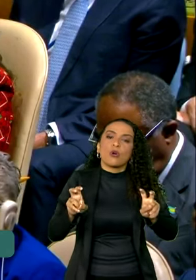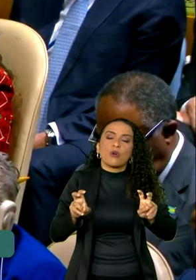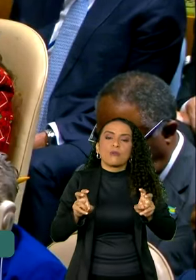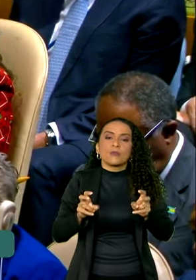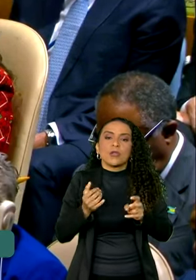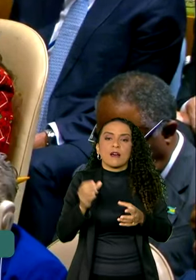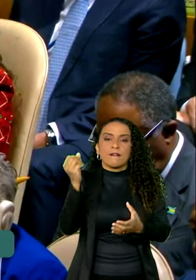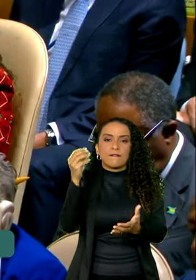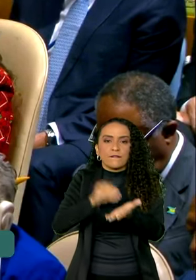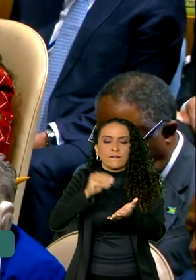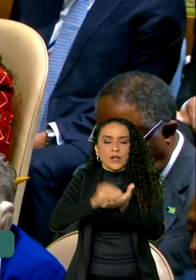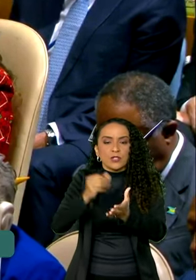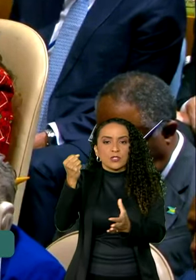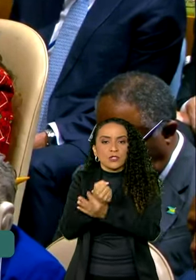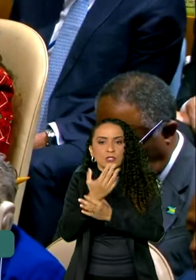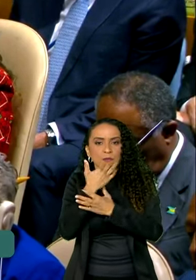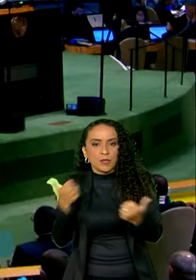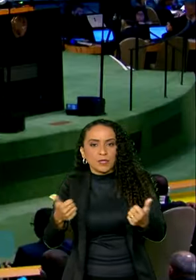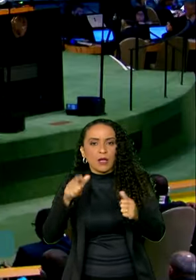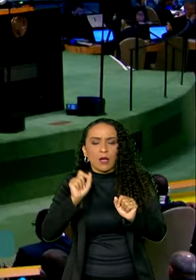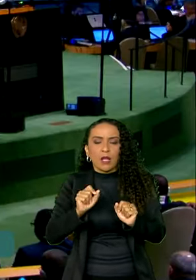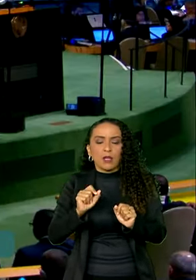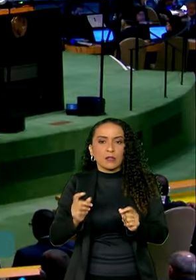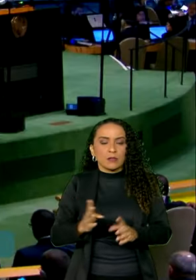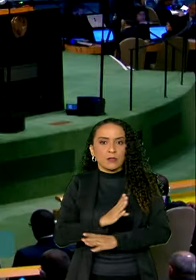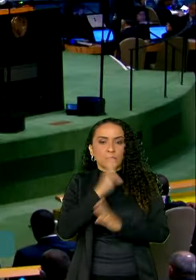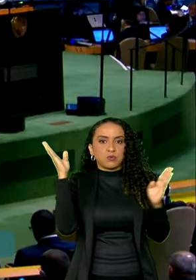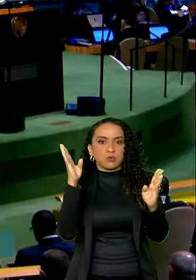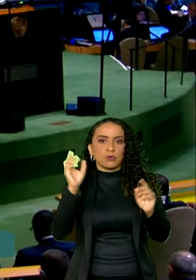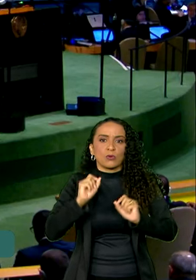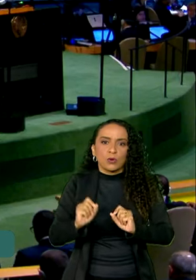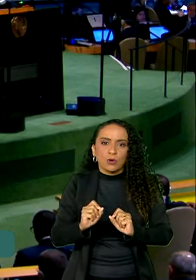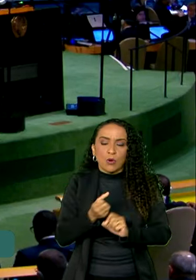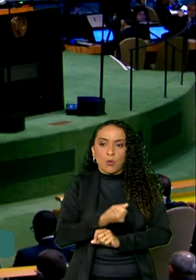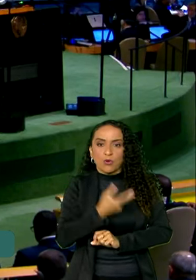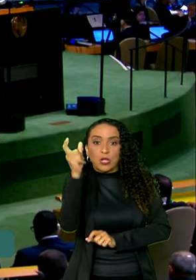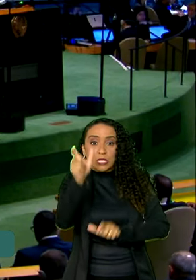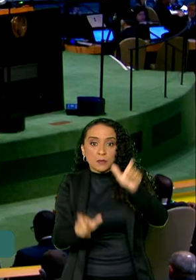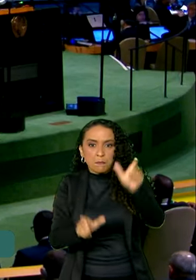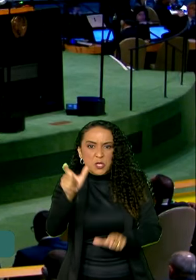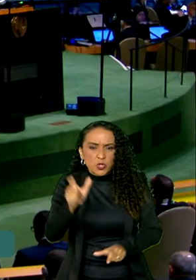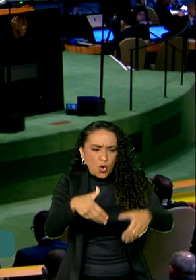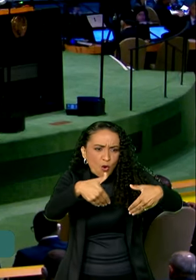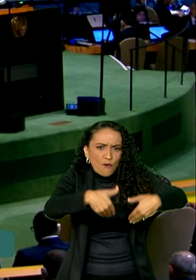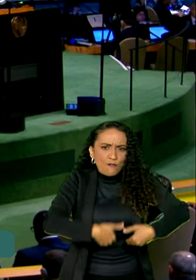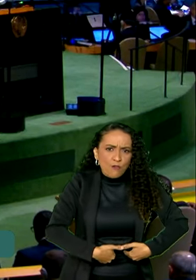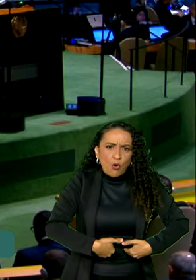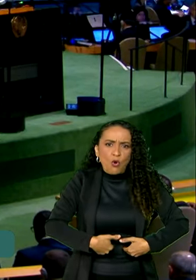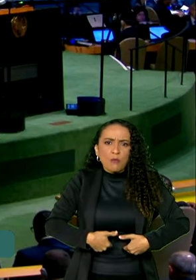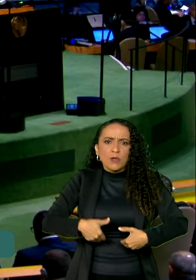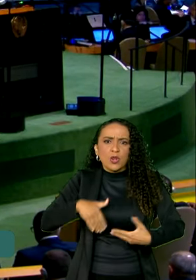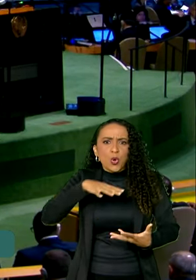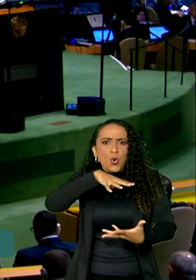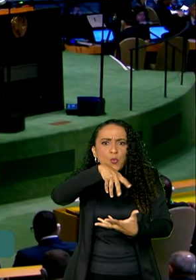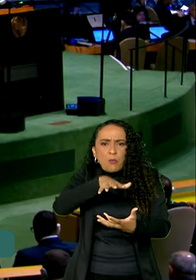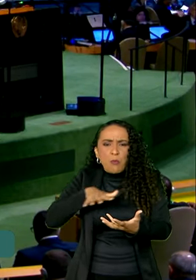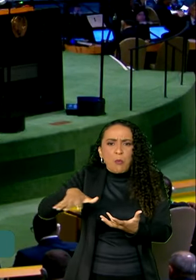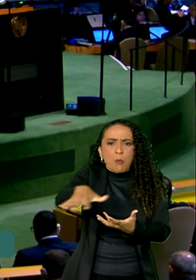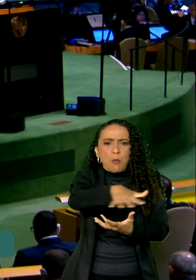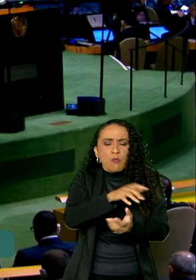alimentar no mundo são estarrecedores. O número de pessoas passando fome ao redor do planeta